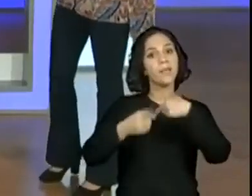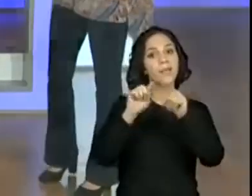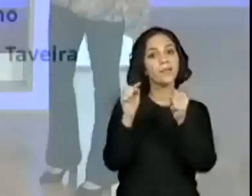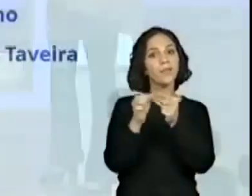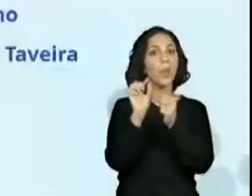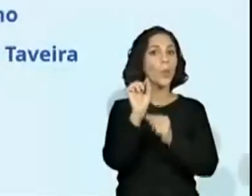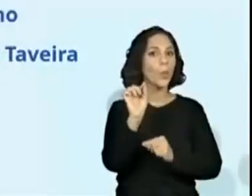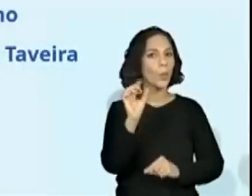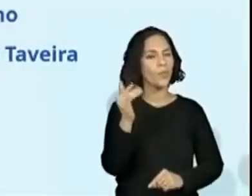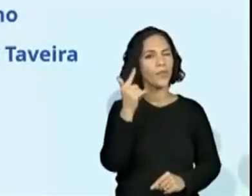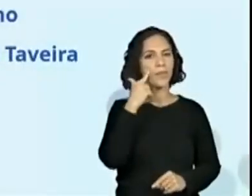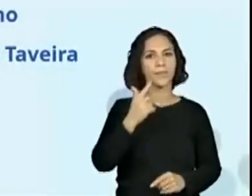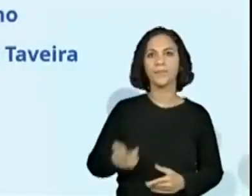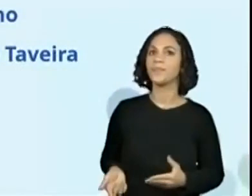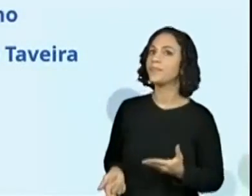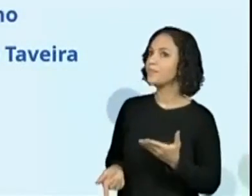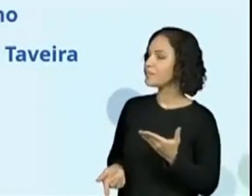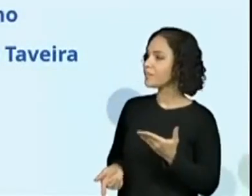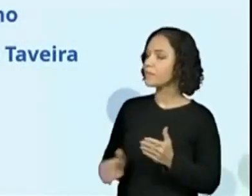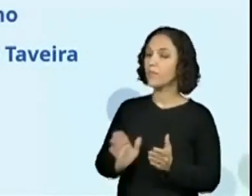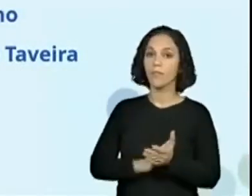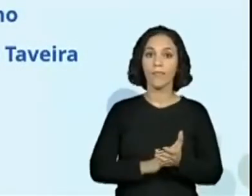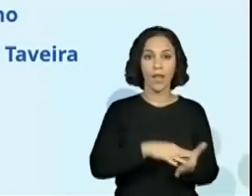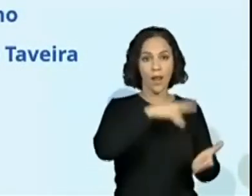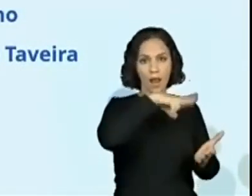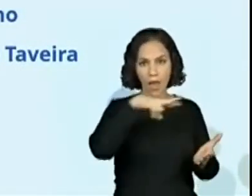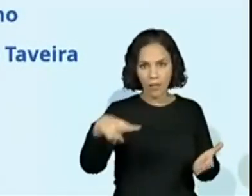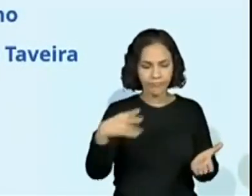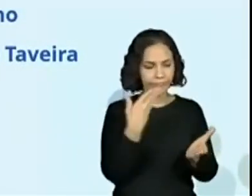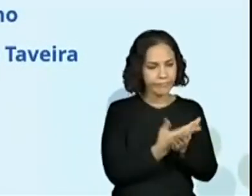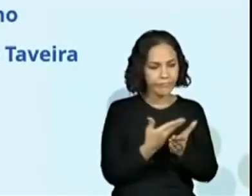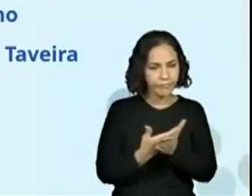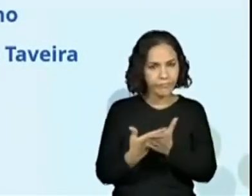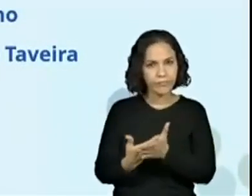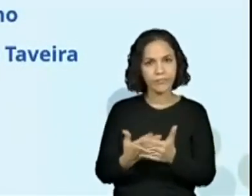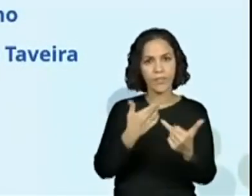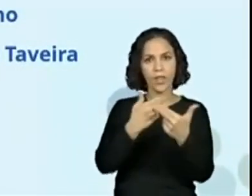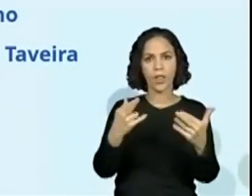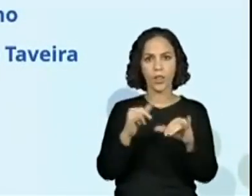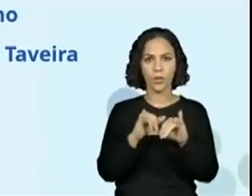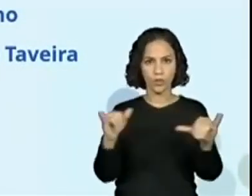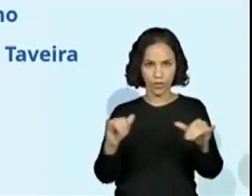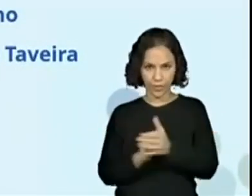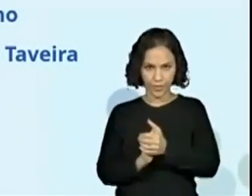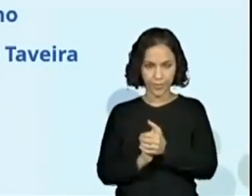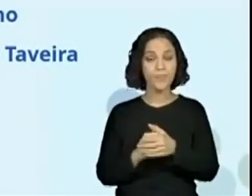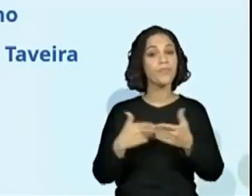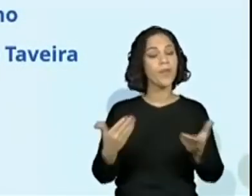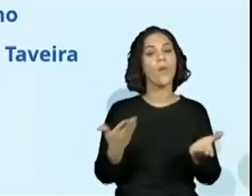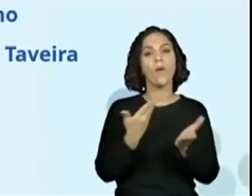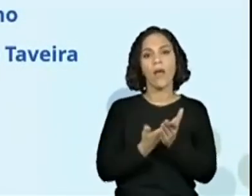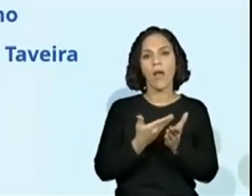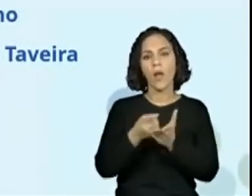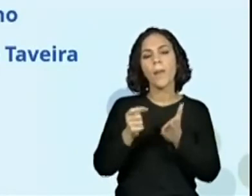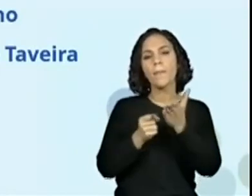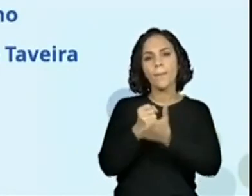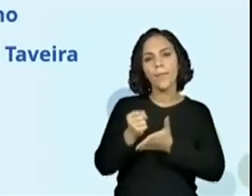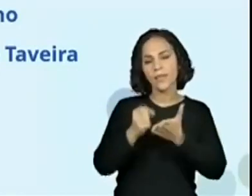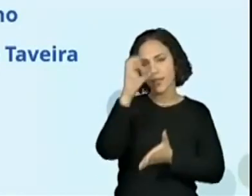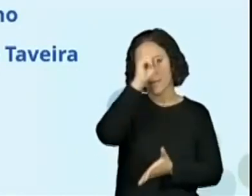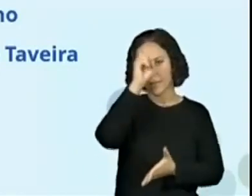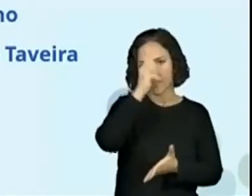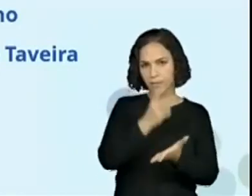Olha só, ler e estudar uma notícia. Então, como eu falei, são aulas baseadas no material Aprender